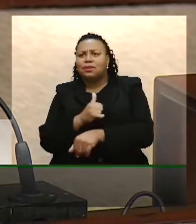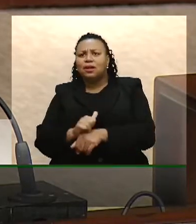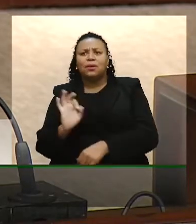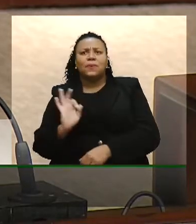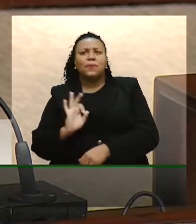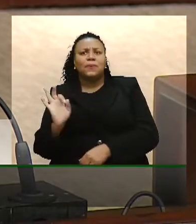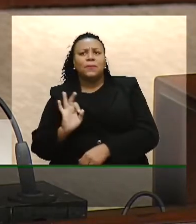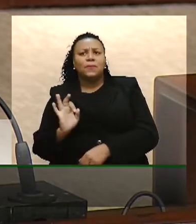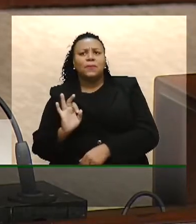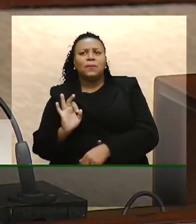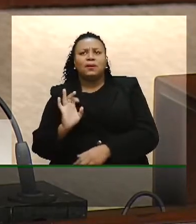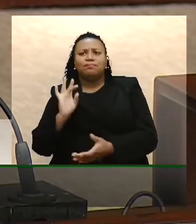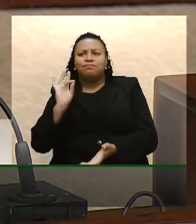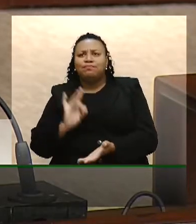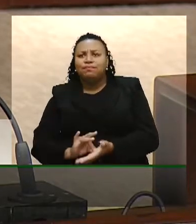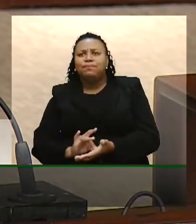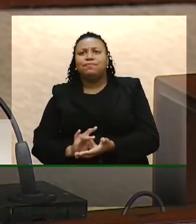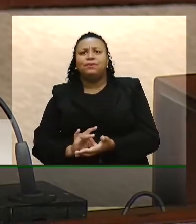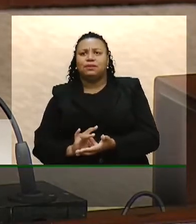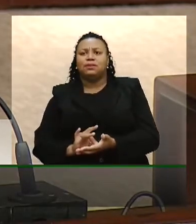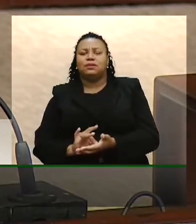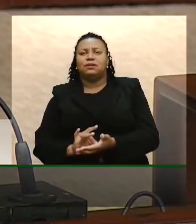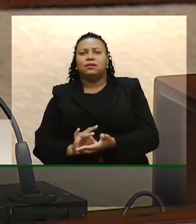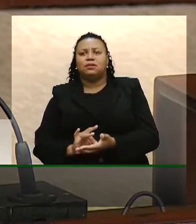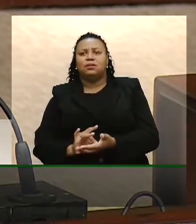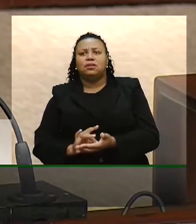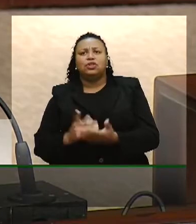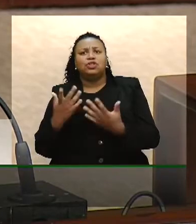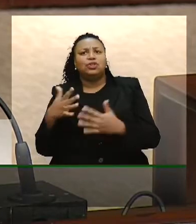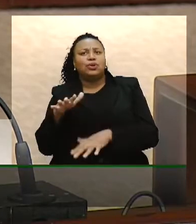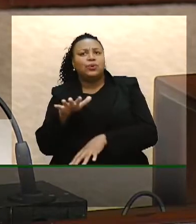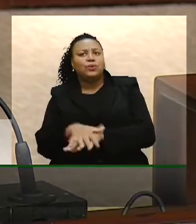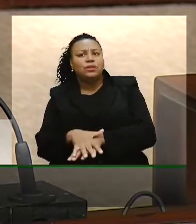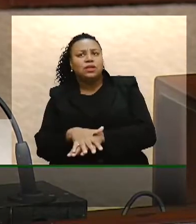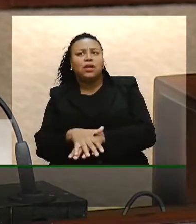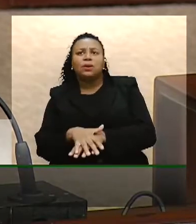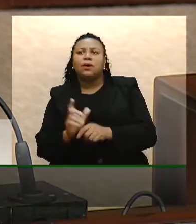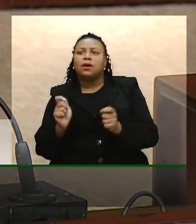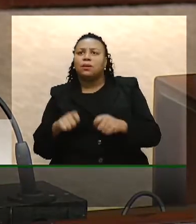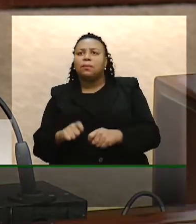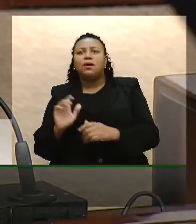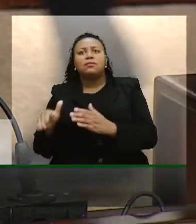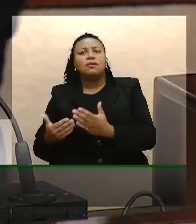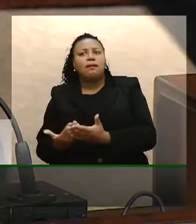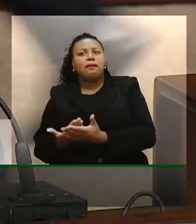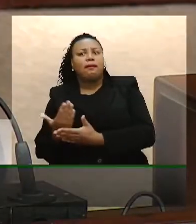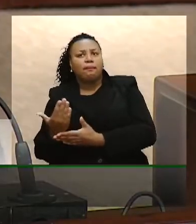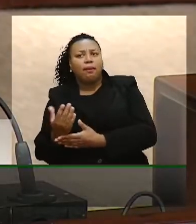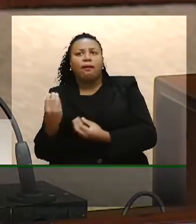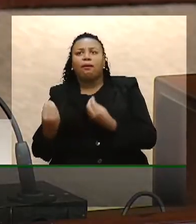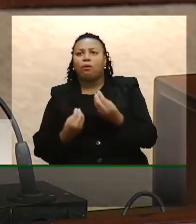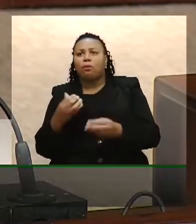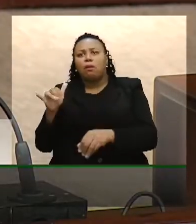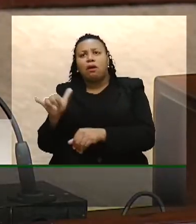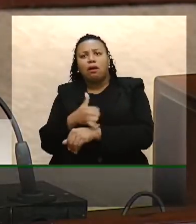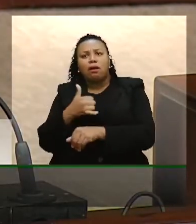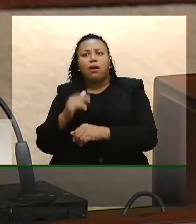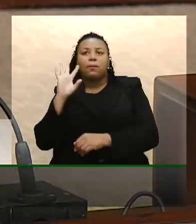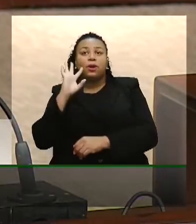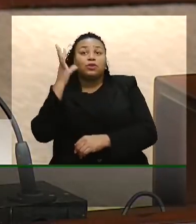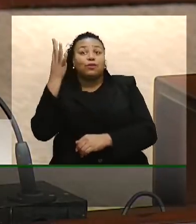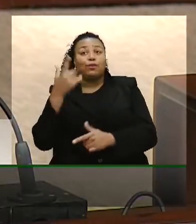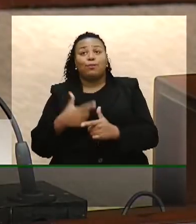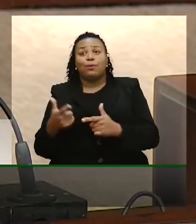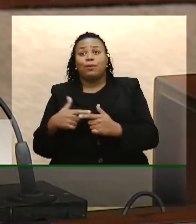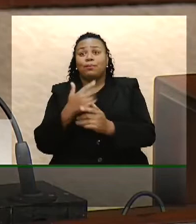concreta no sentido de inclusão e que possa encaminhar soluções para o problema do